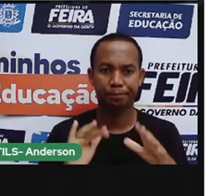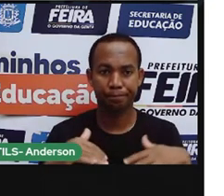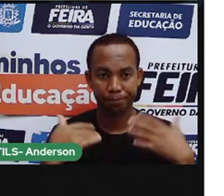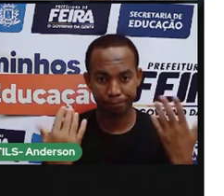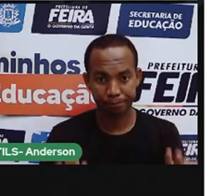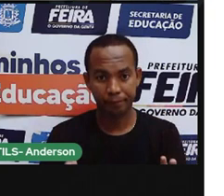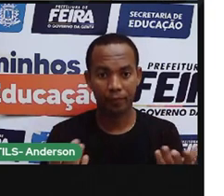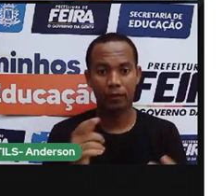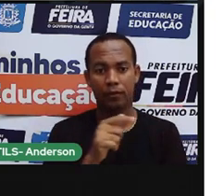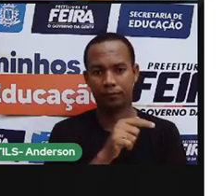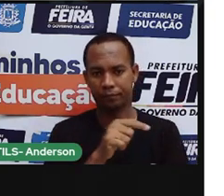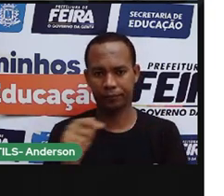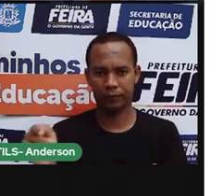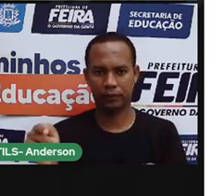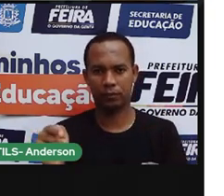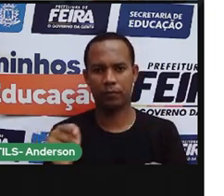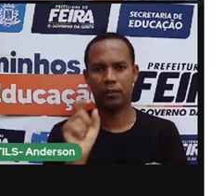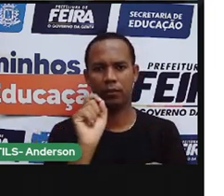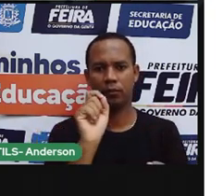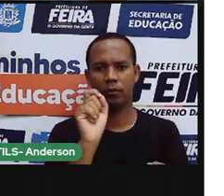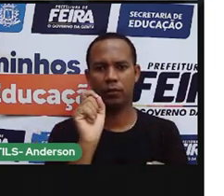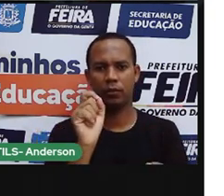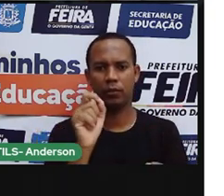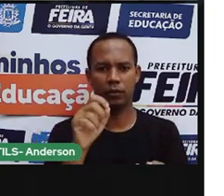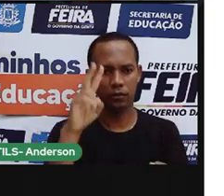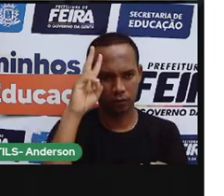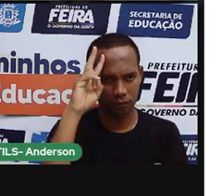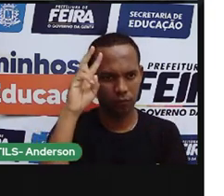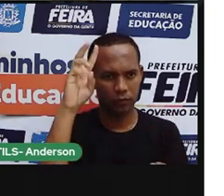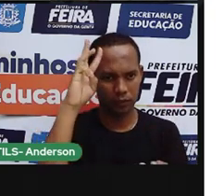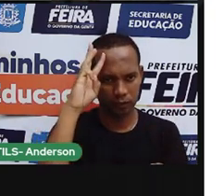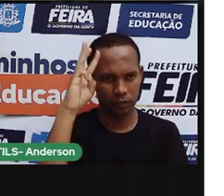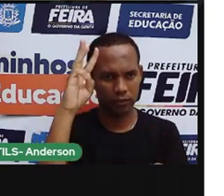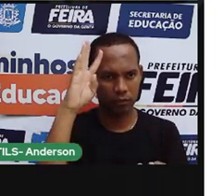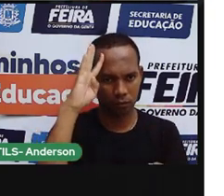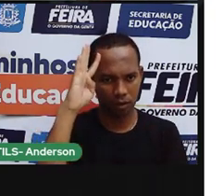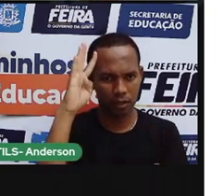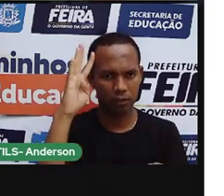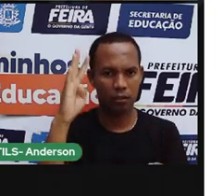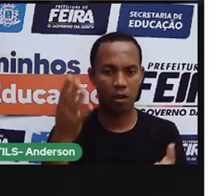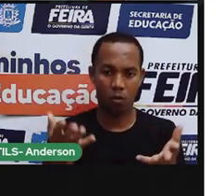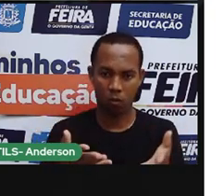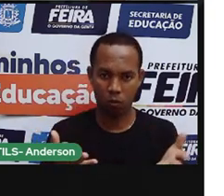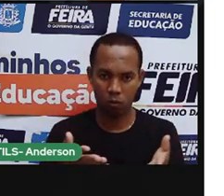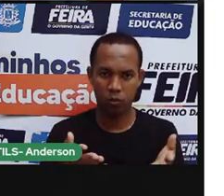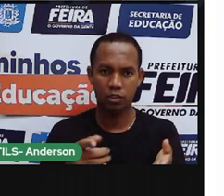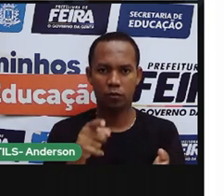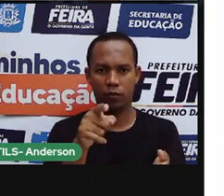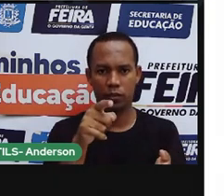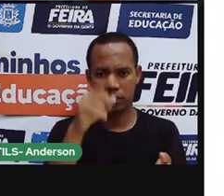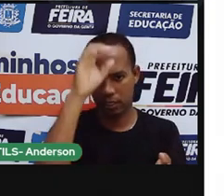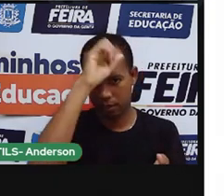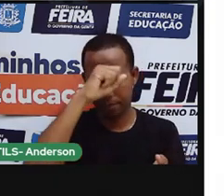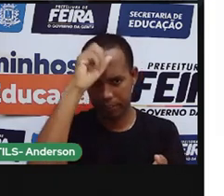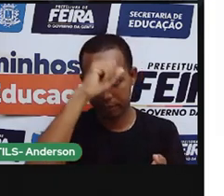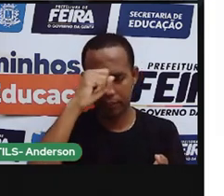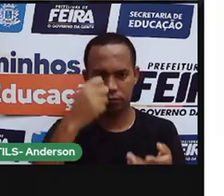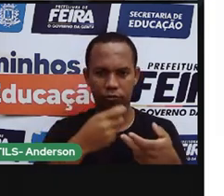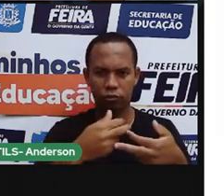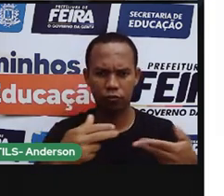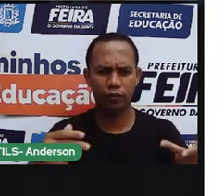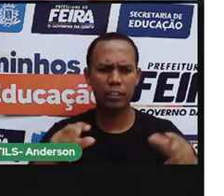durante a semana, segunda, terça, quarta e hoje, né, você aprendeu muita coisa interessante sobre os